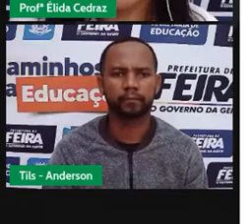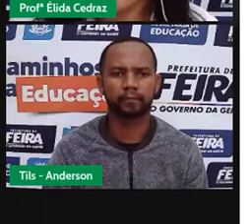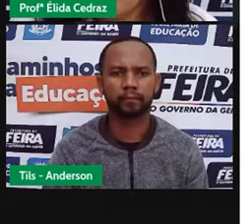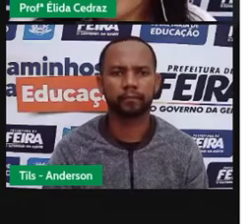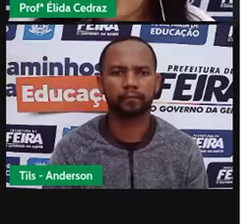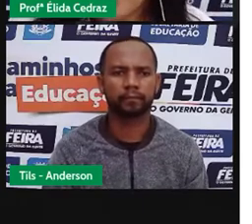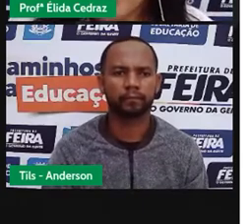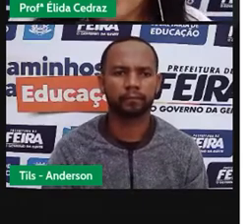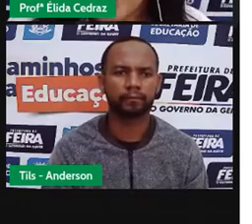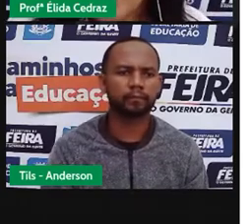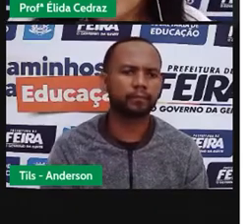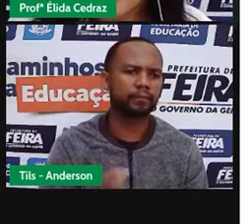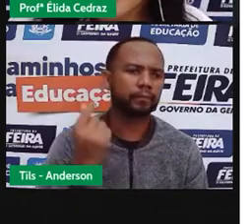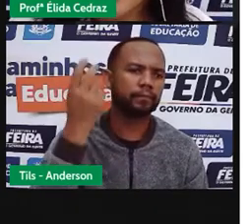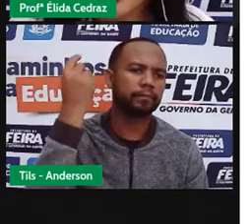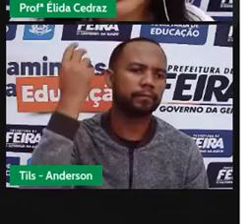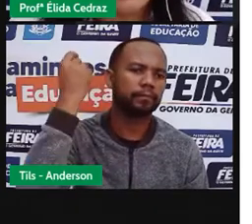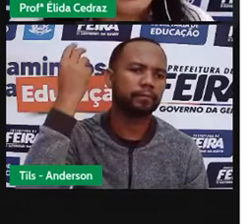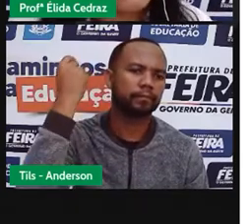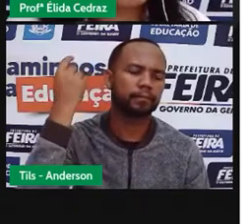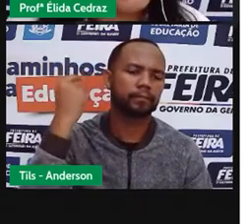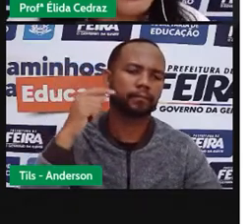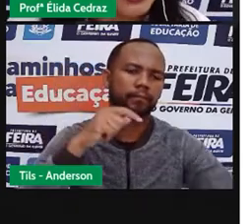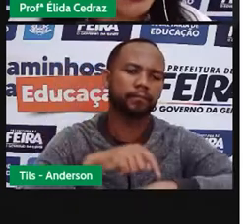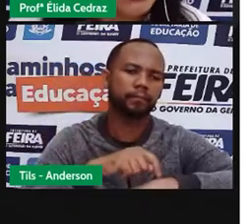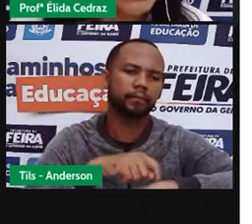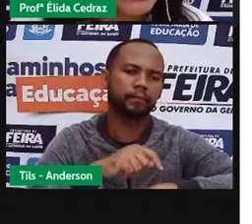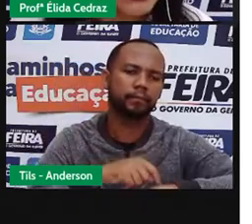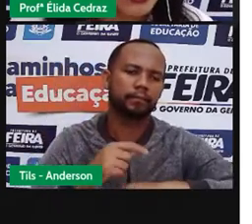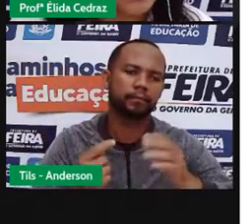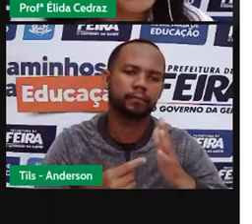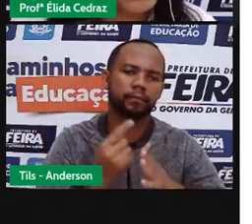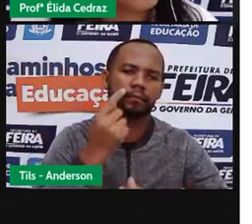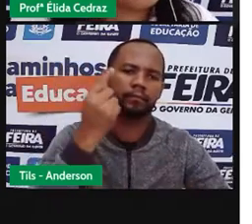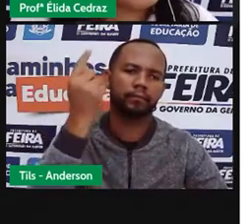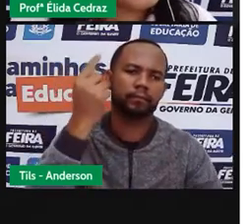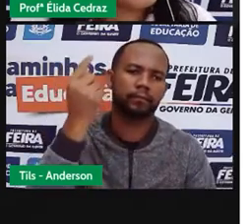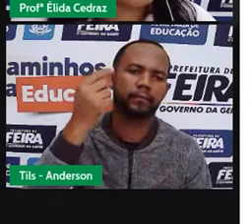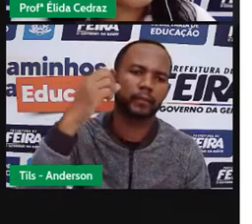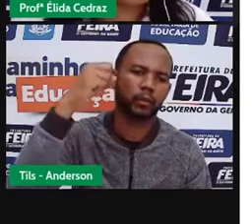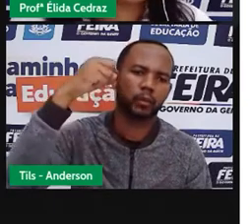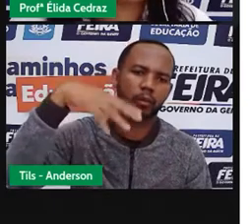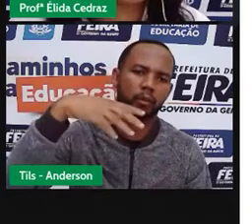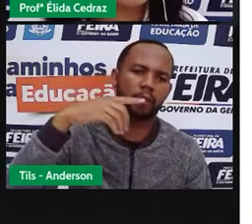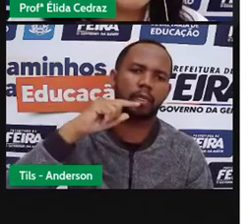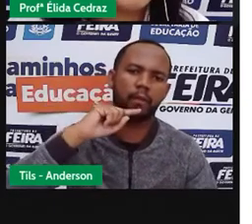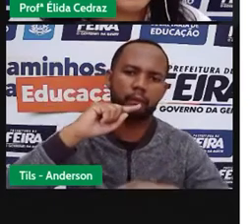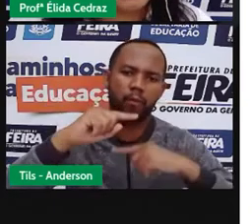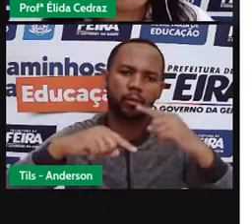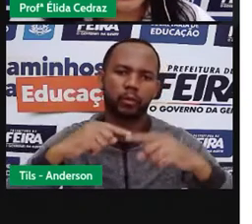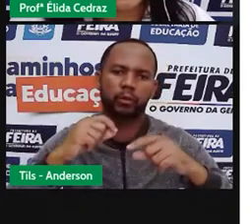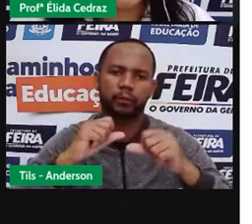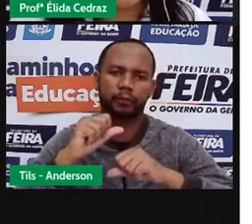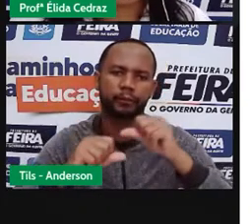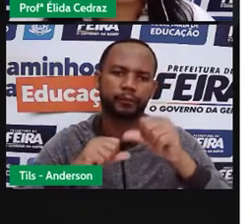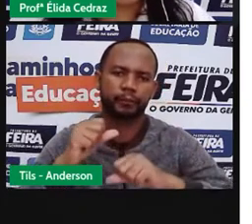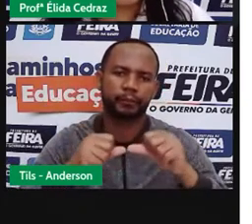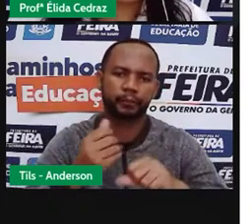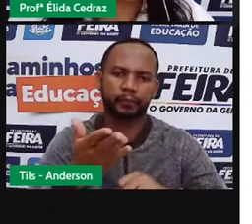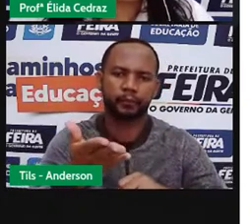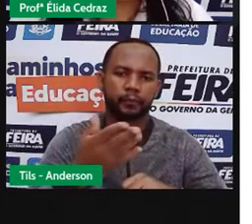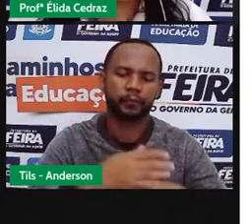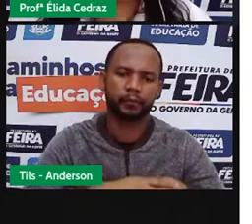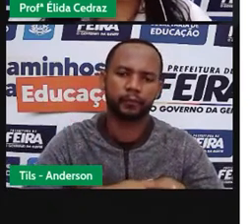Os primeiros relógios existentes foram os relógios do sol. Com o passar do tempo, surgiram as ampulhetas.